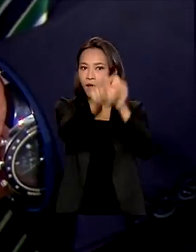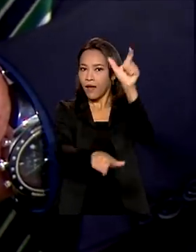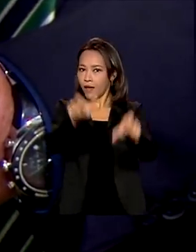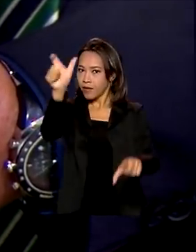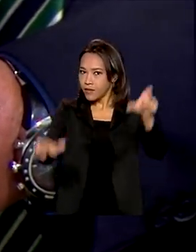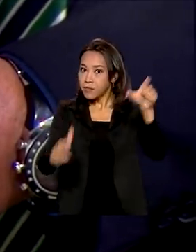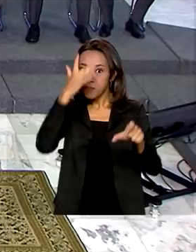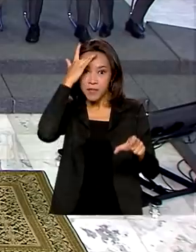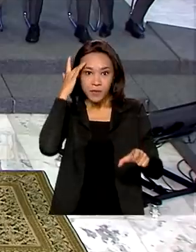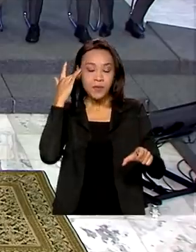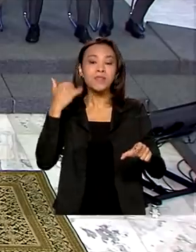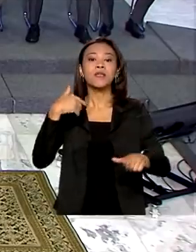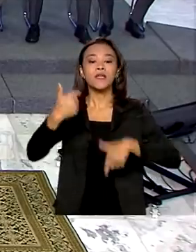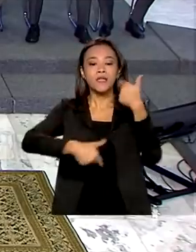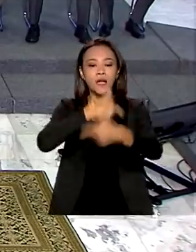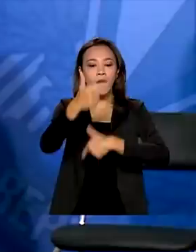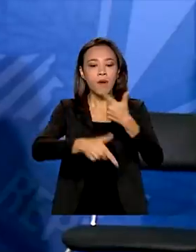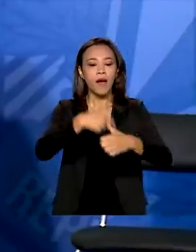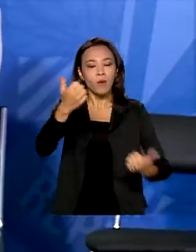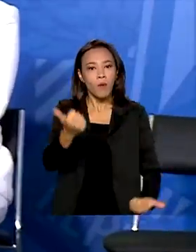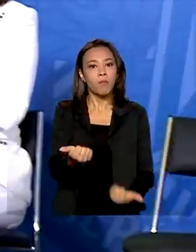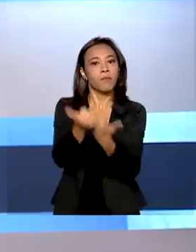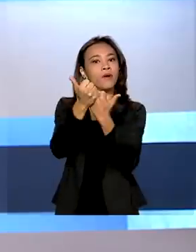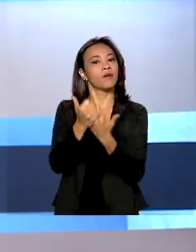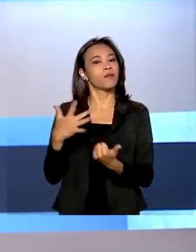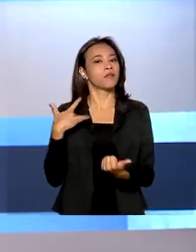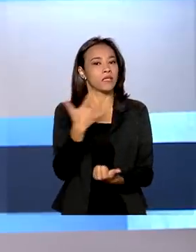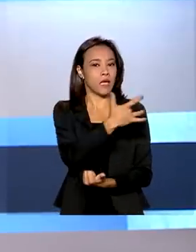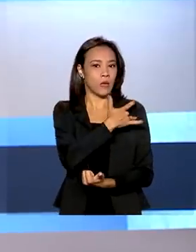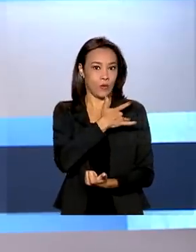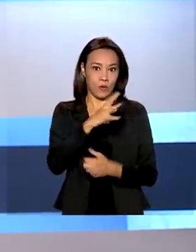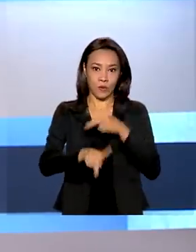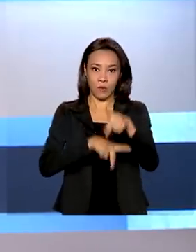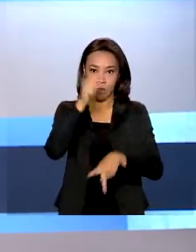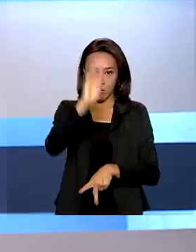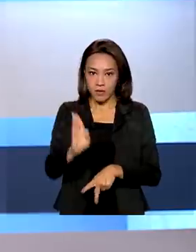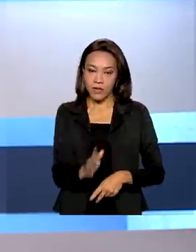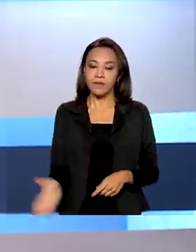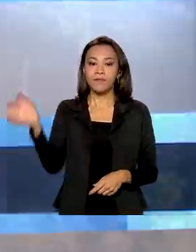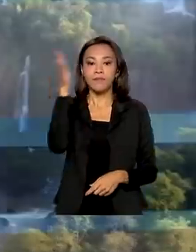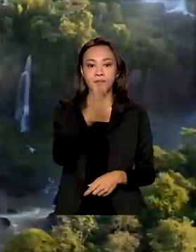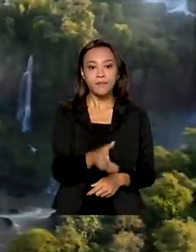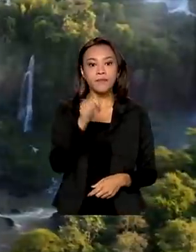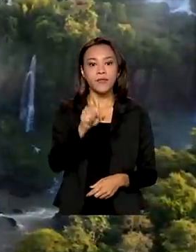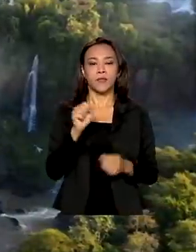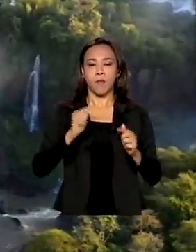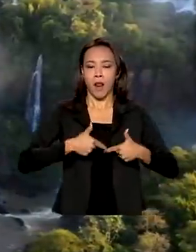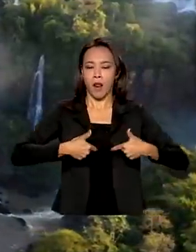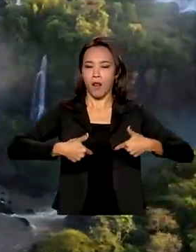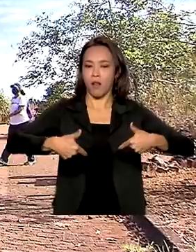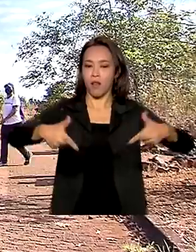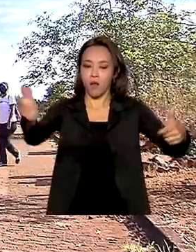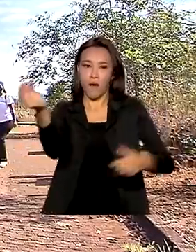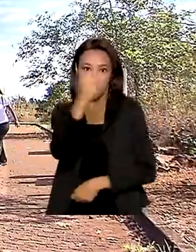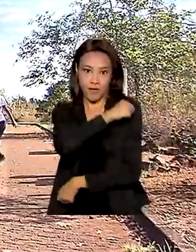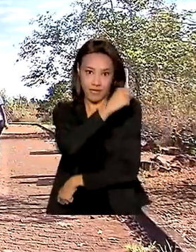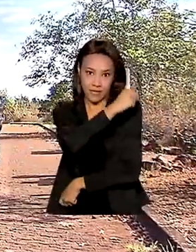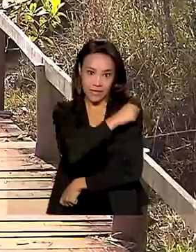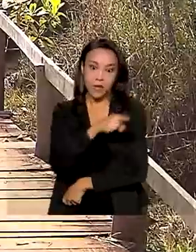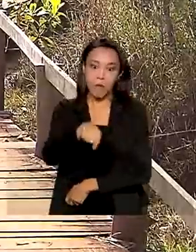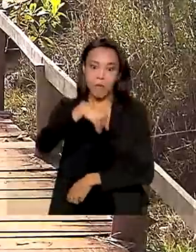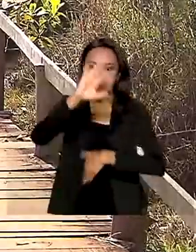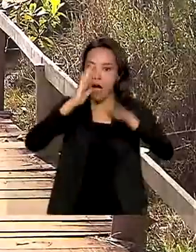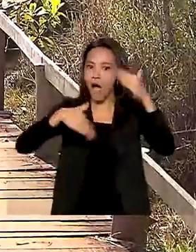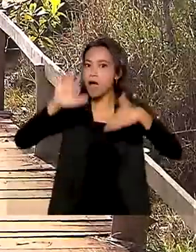que trabalham pela promoção da saúde dos brasileiros. E veja ainda que o avanço da vacinação está permitindo que